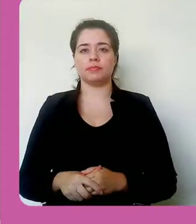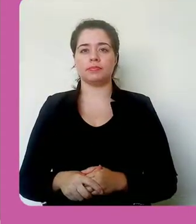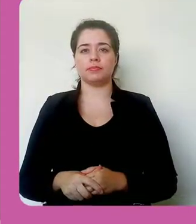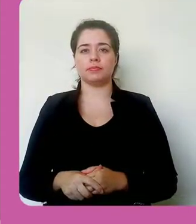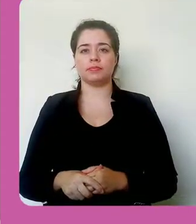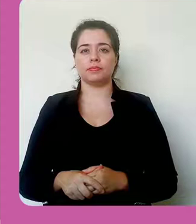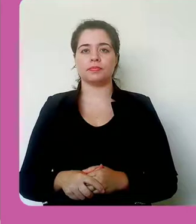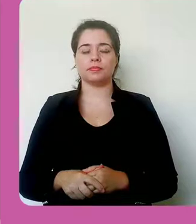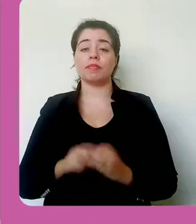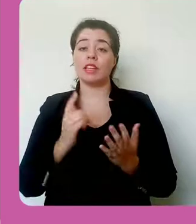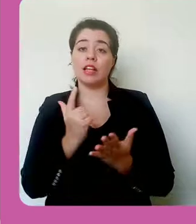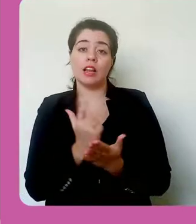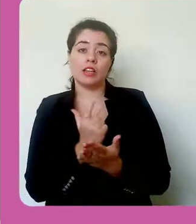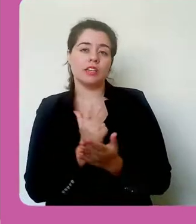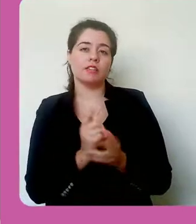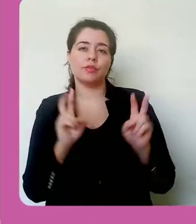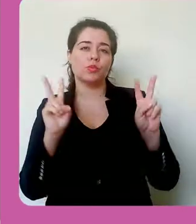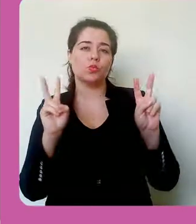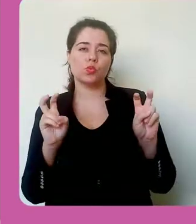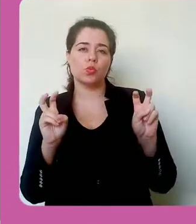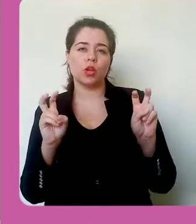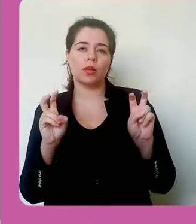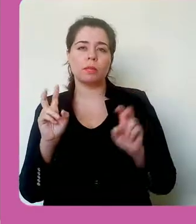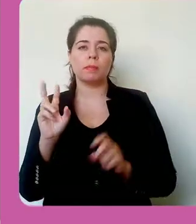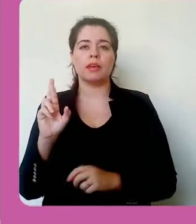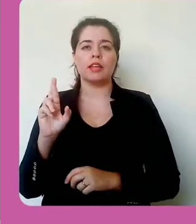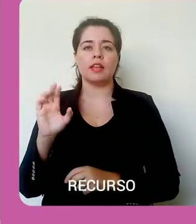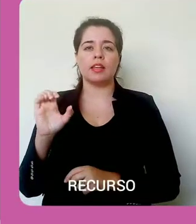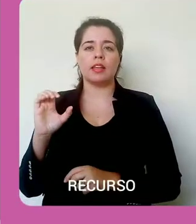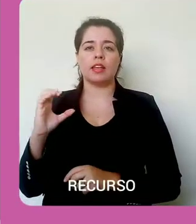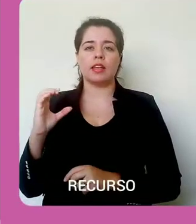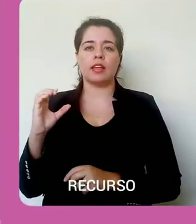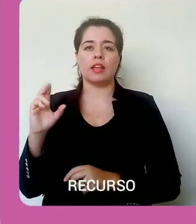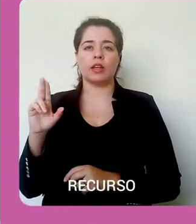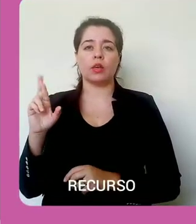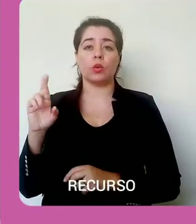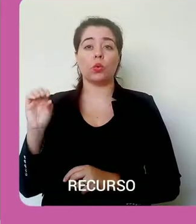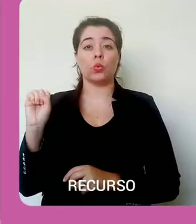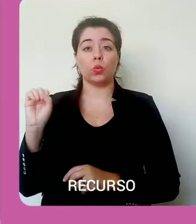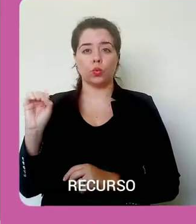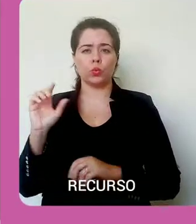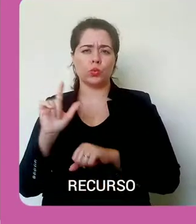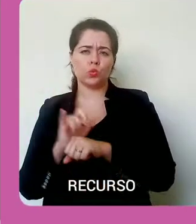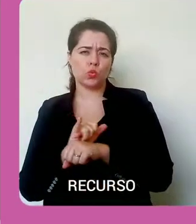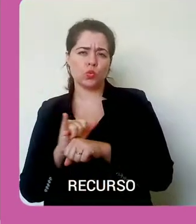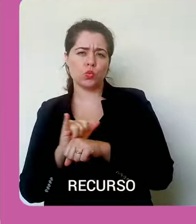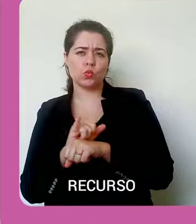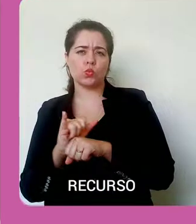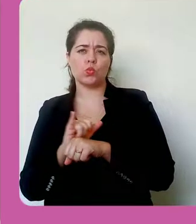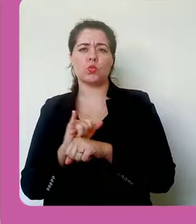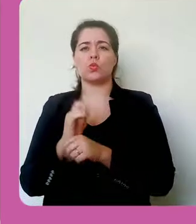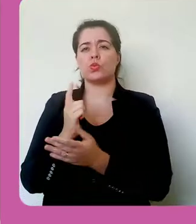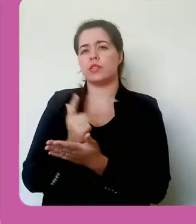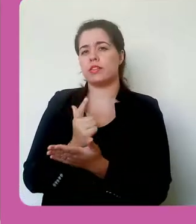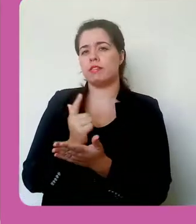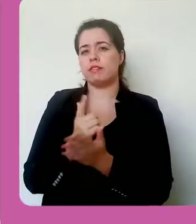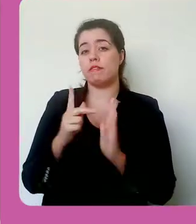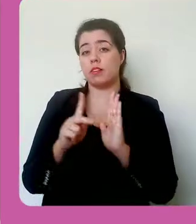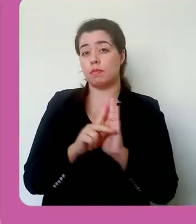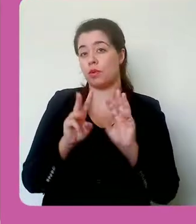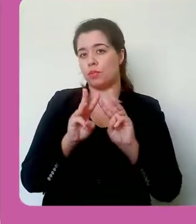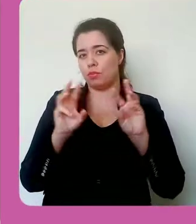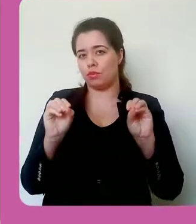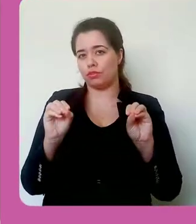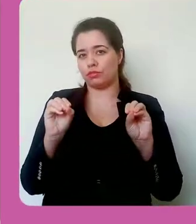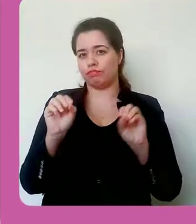Moodle. Então vou botar aqui, só é o recurso livro do Moodle. Uma descrição